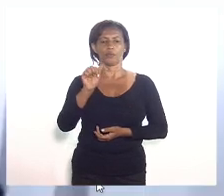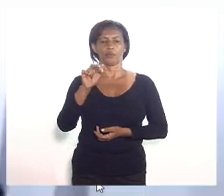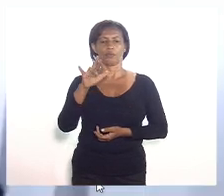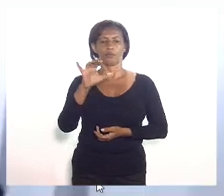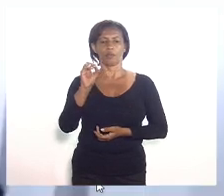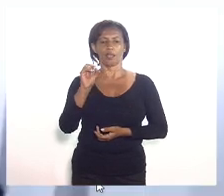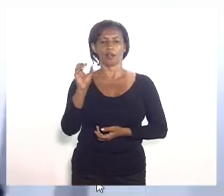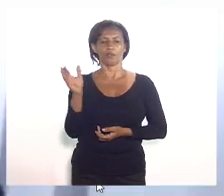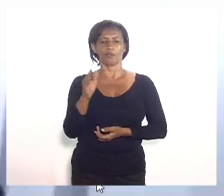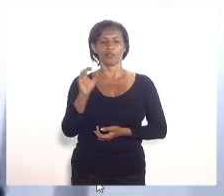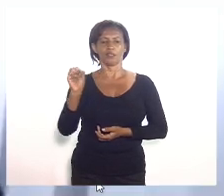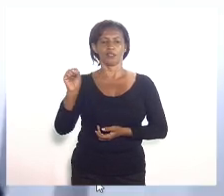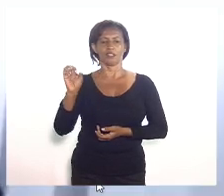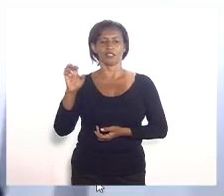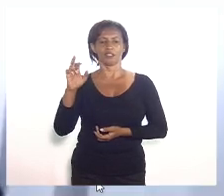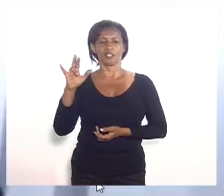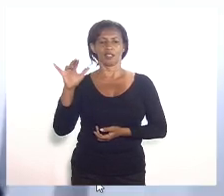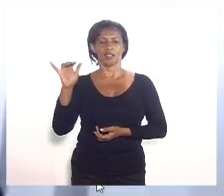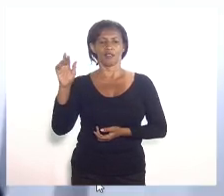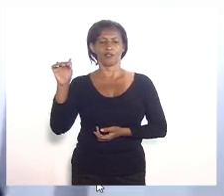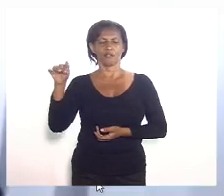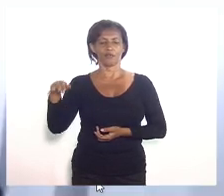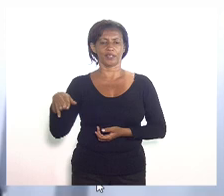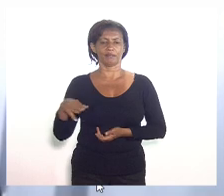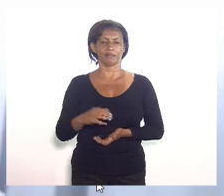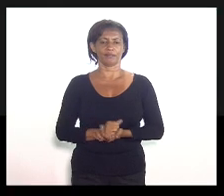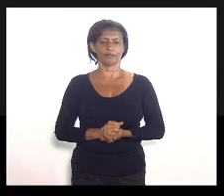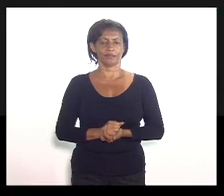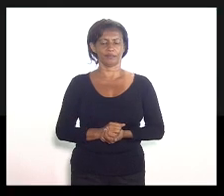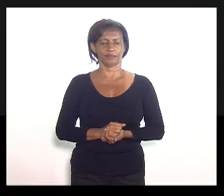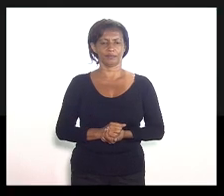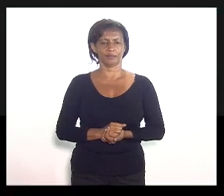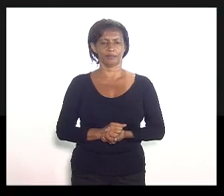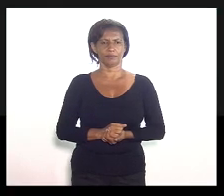comissão, pela Comissão de Educação, deputado Flávio Serafini.